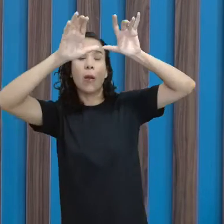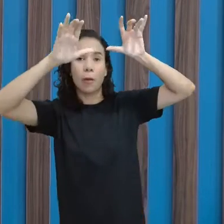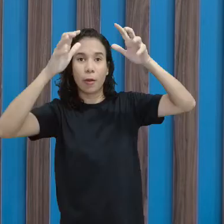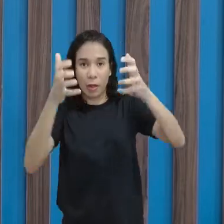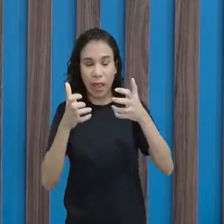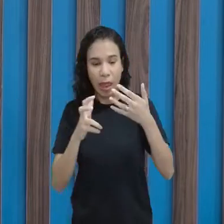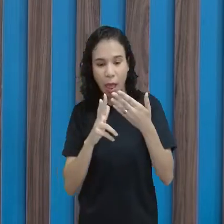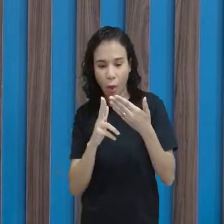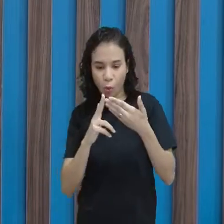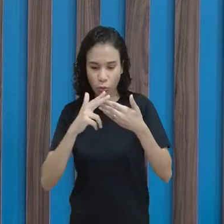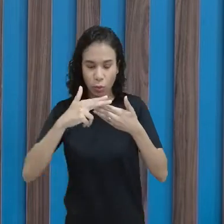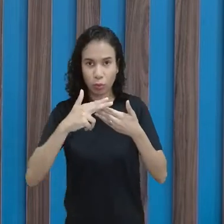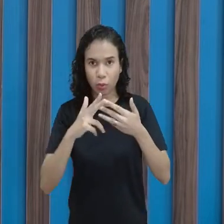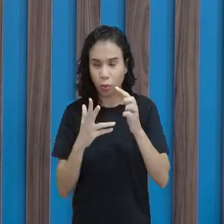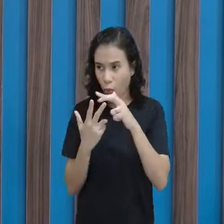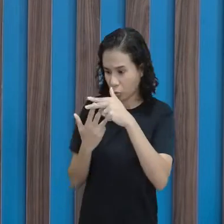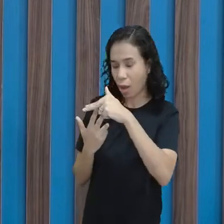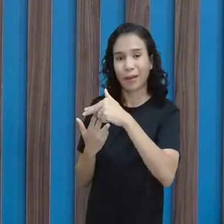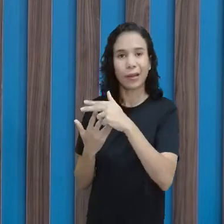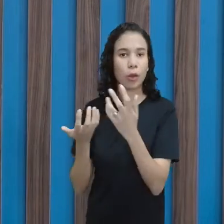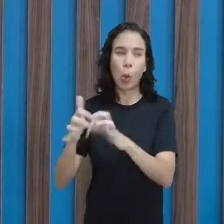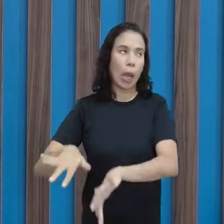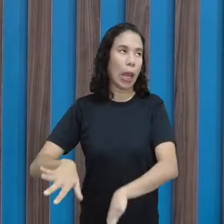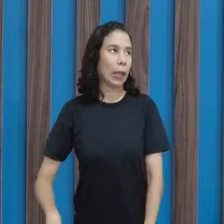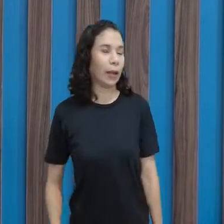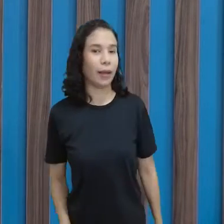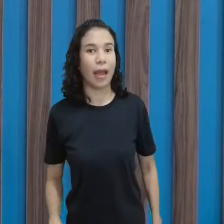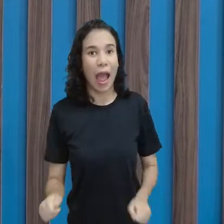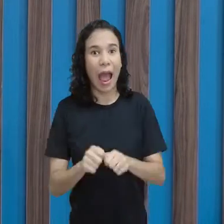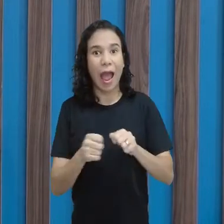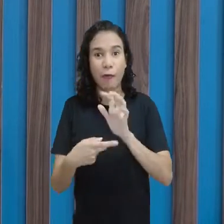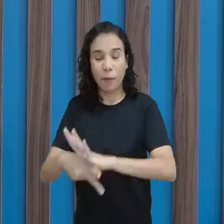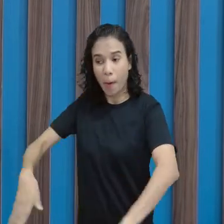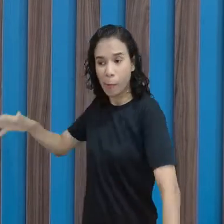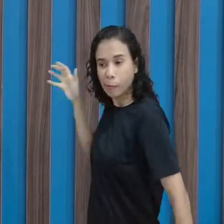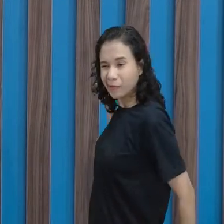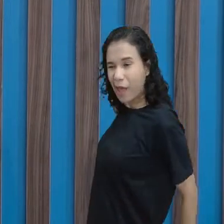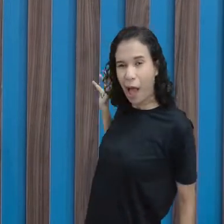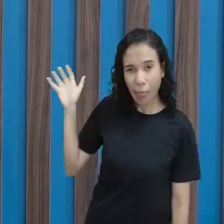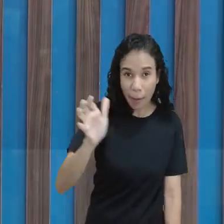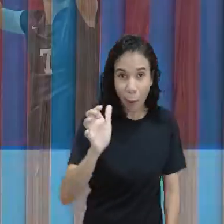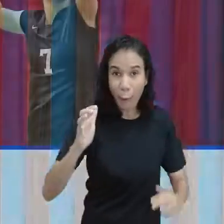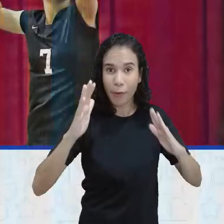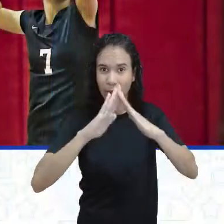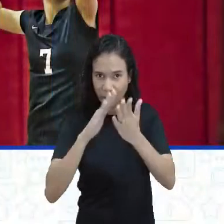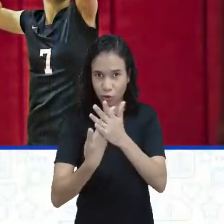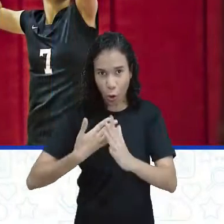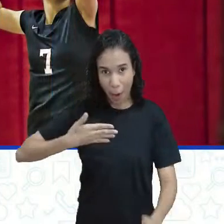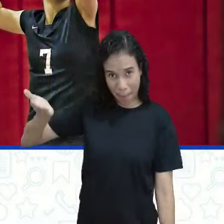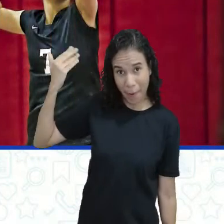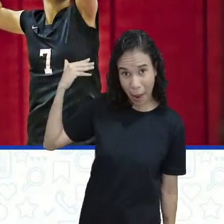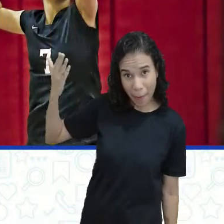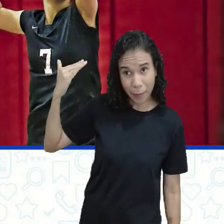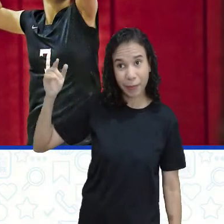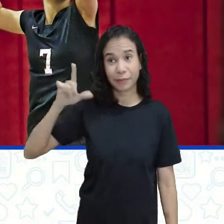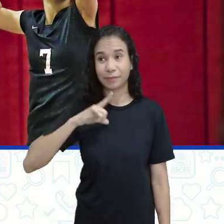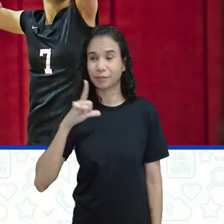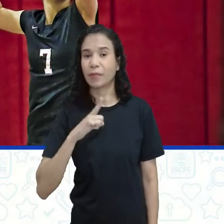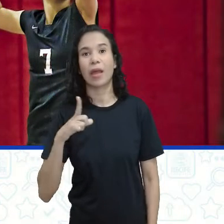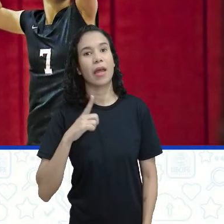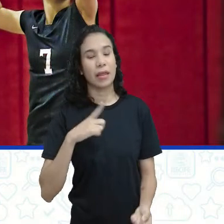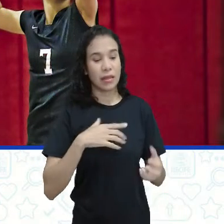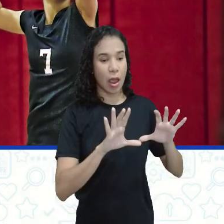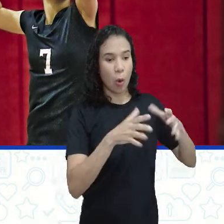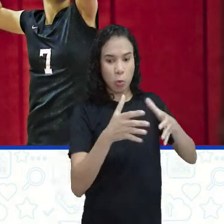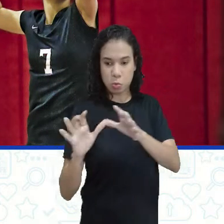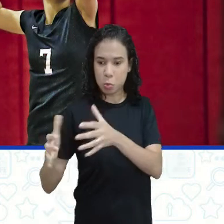a unha? Eu queria cortar a não queria. Fiz handebol, gente. Na minha escola, na minha época, era handebol. Tinha time